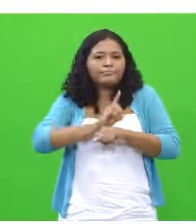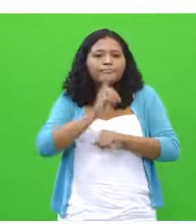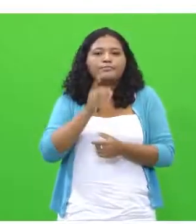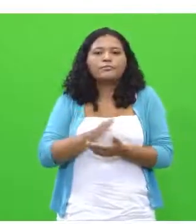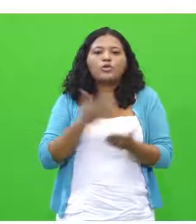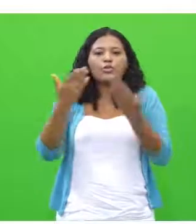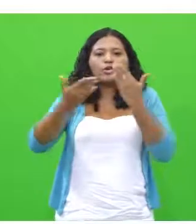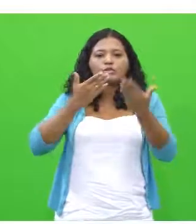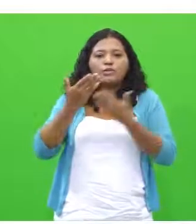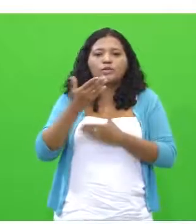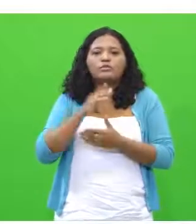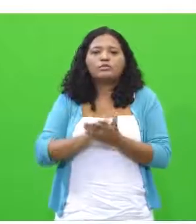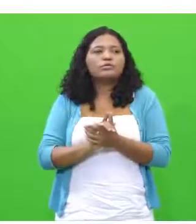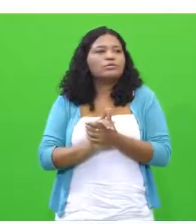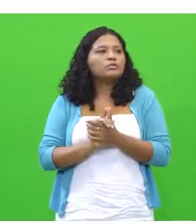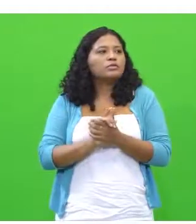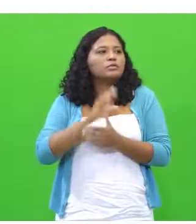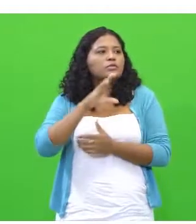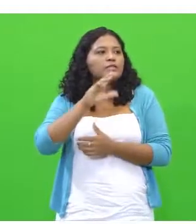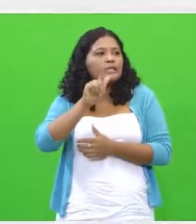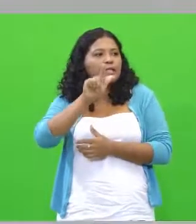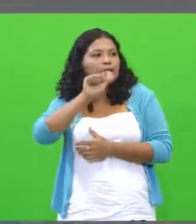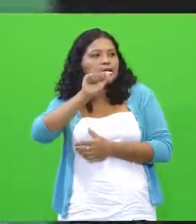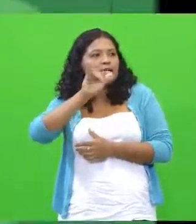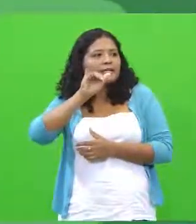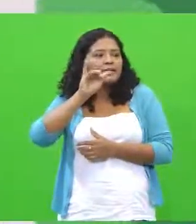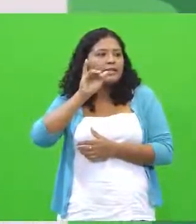-papo com Gaitano Antonácio.